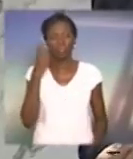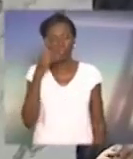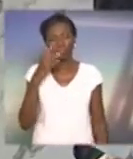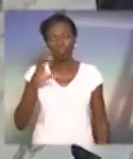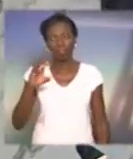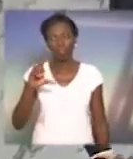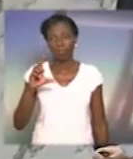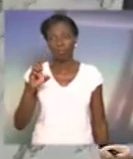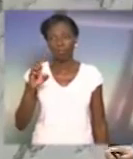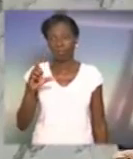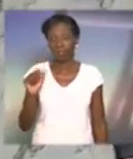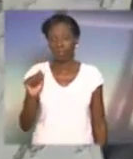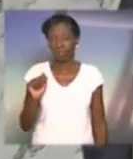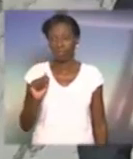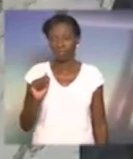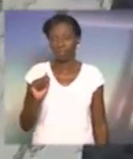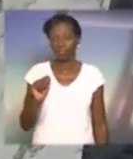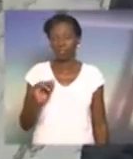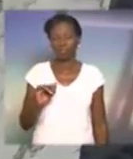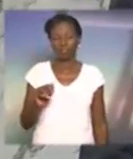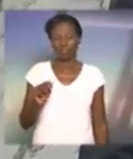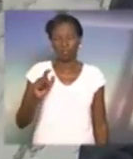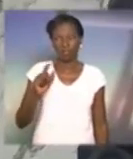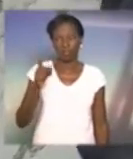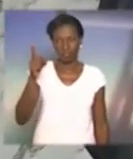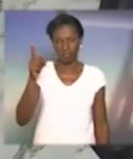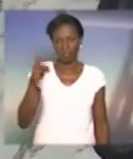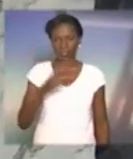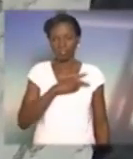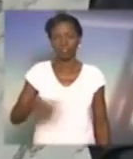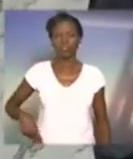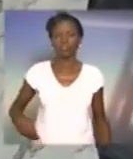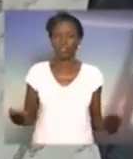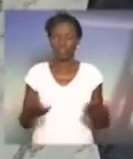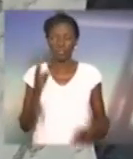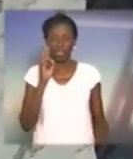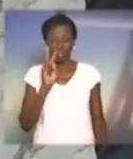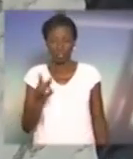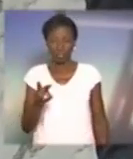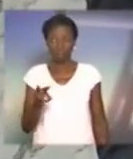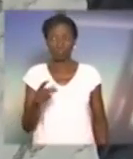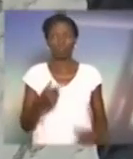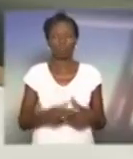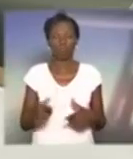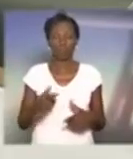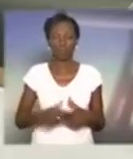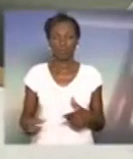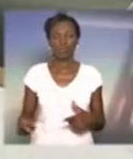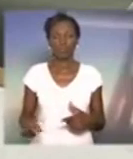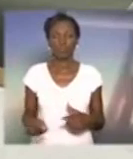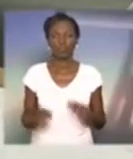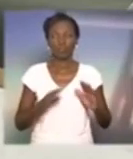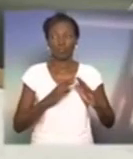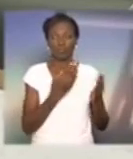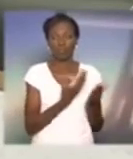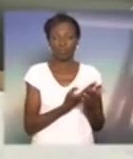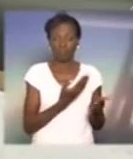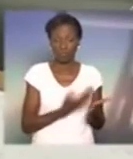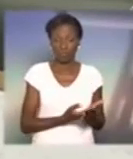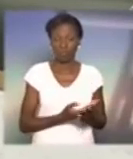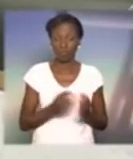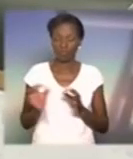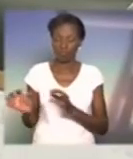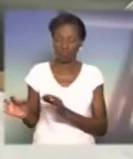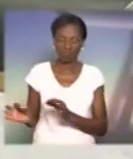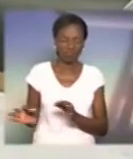Clélia, vossa excelência que está na presidência agora, veja só a gravidade da situação. Uma escola que funciona